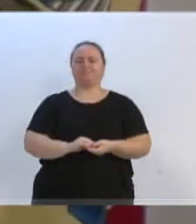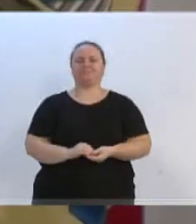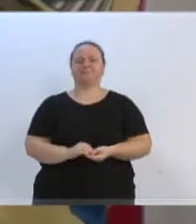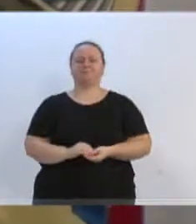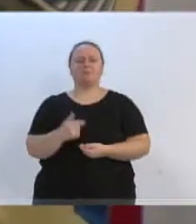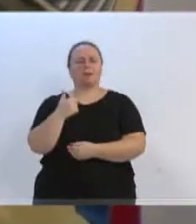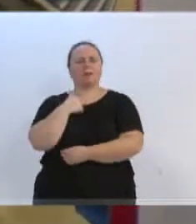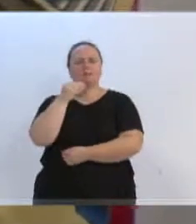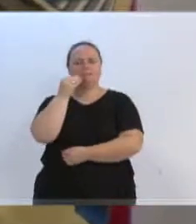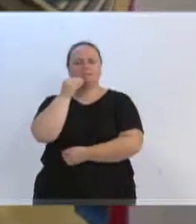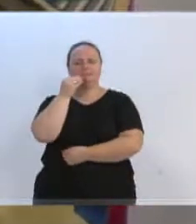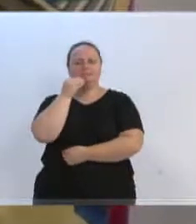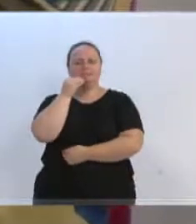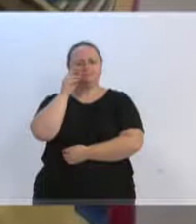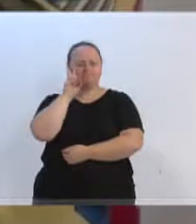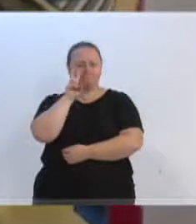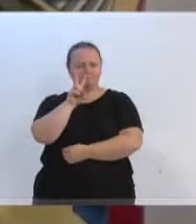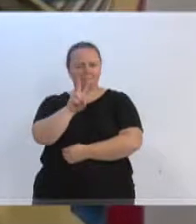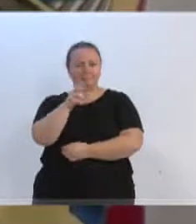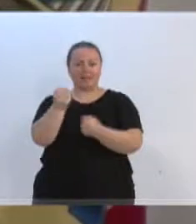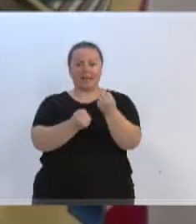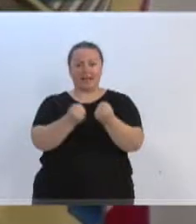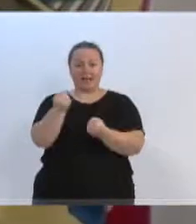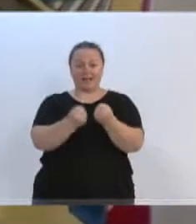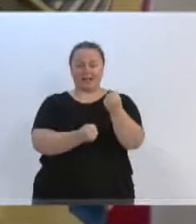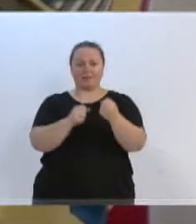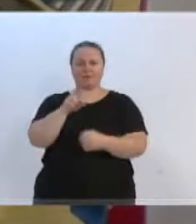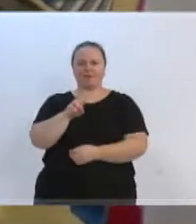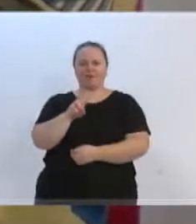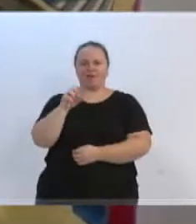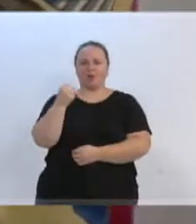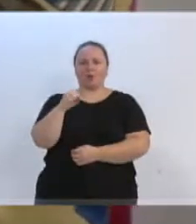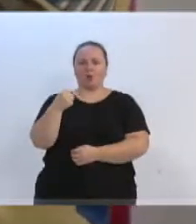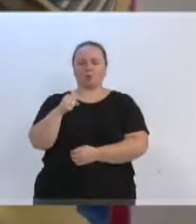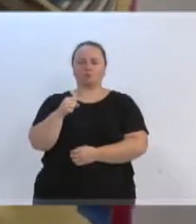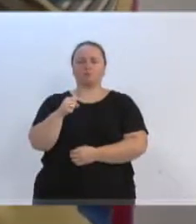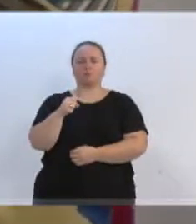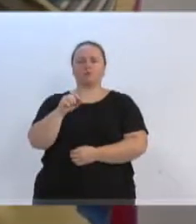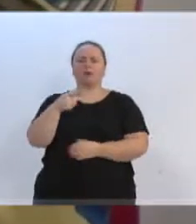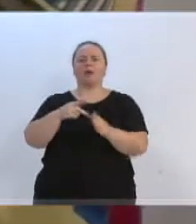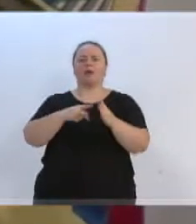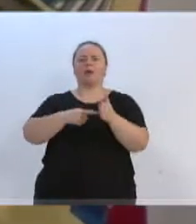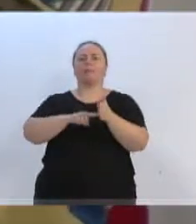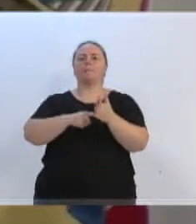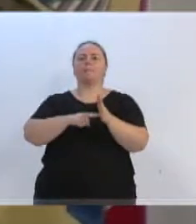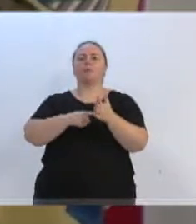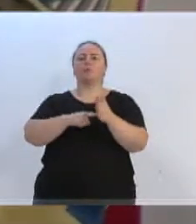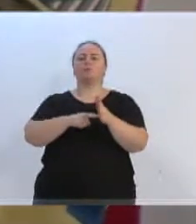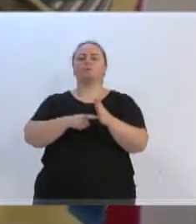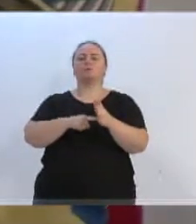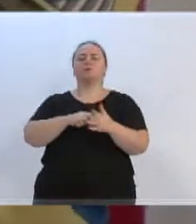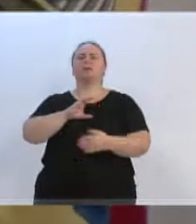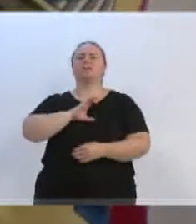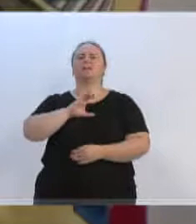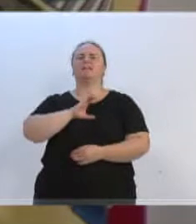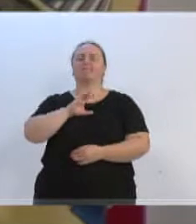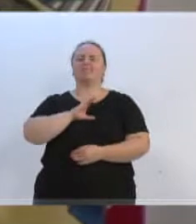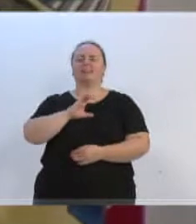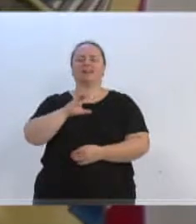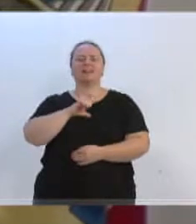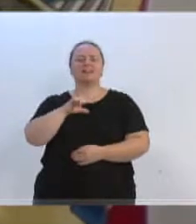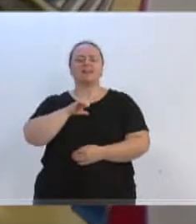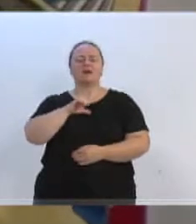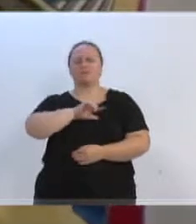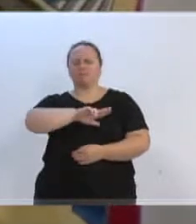um carro que é um carro dos meus sonhos, um Maverick V8, motor canadense, em excelente estado e vários outros carros que a gente pôde ver,